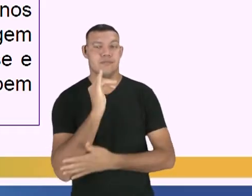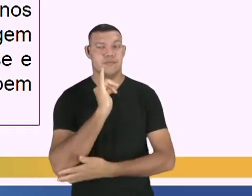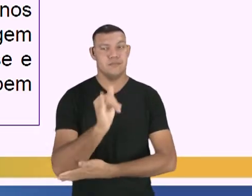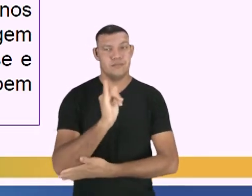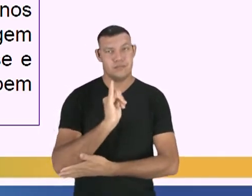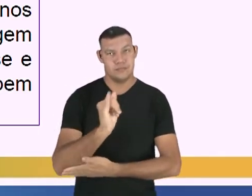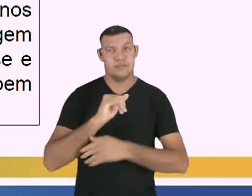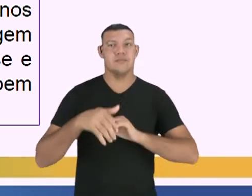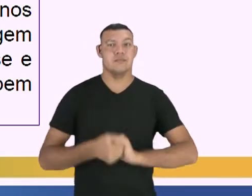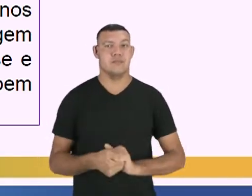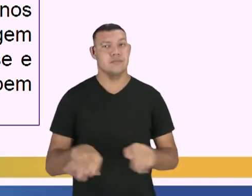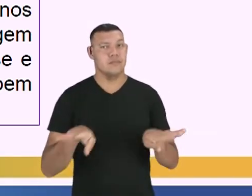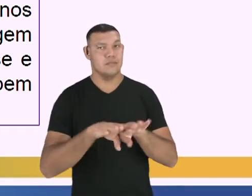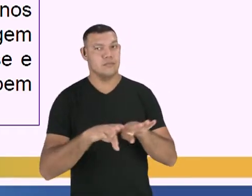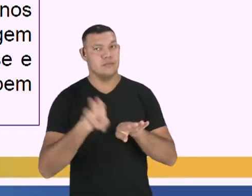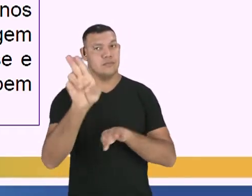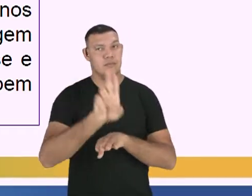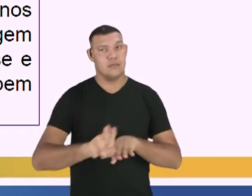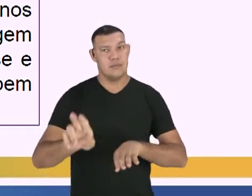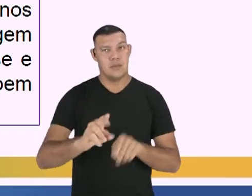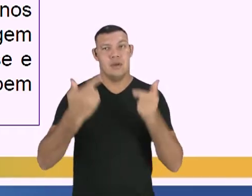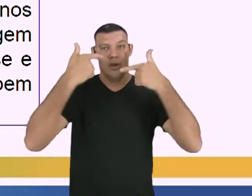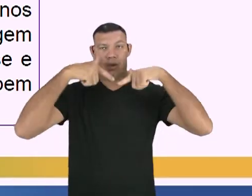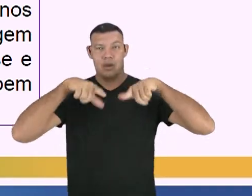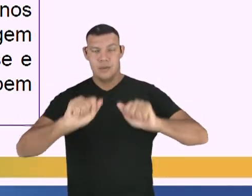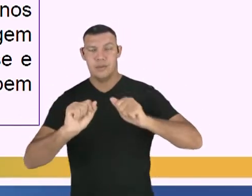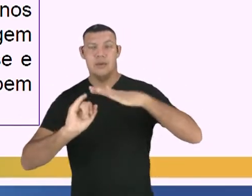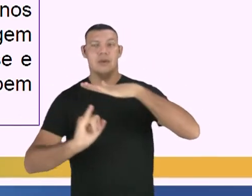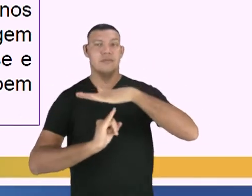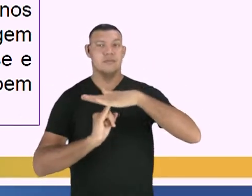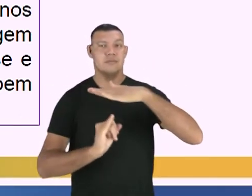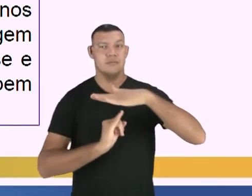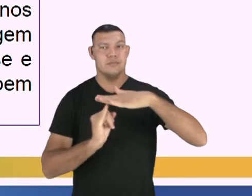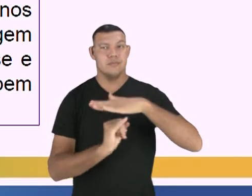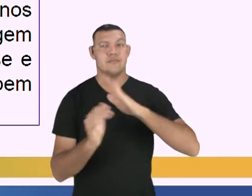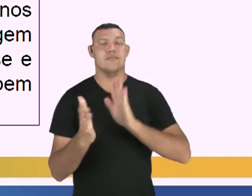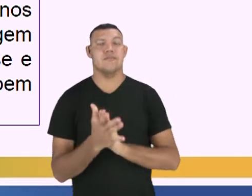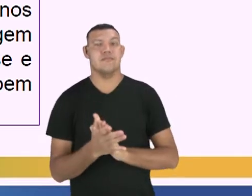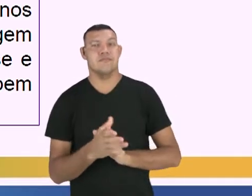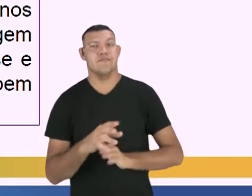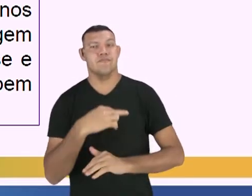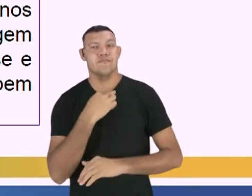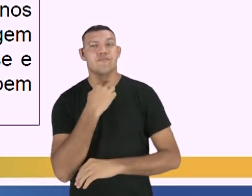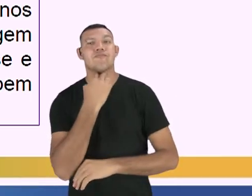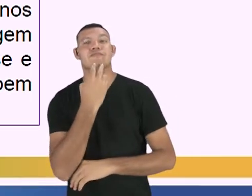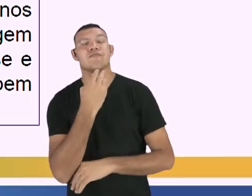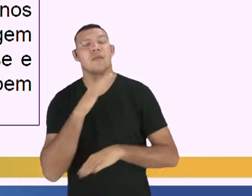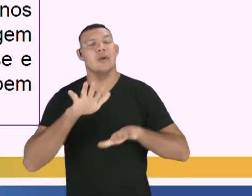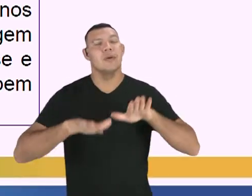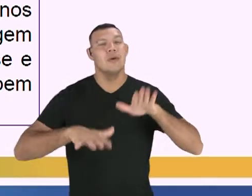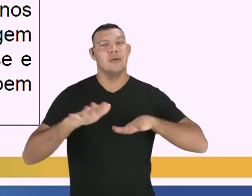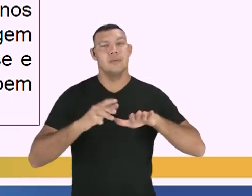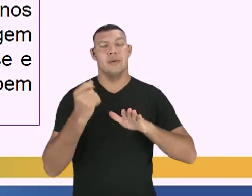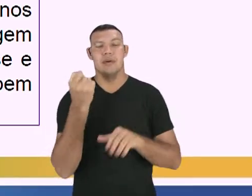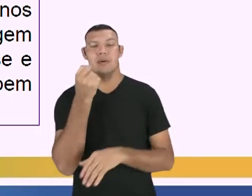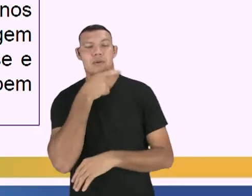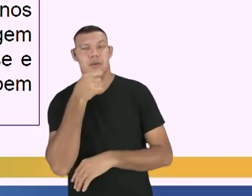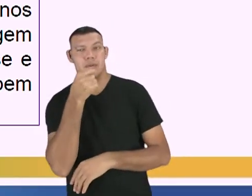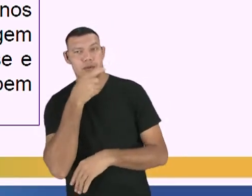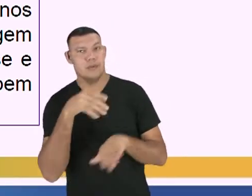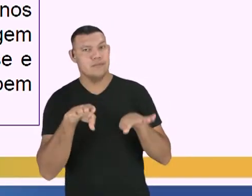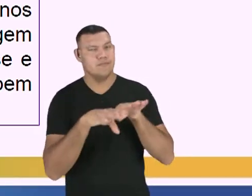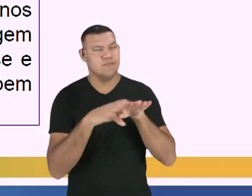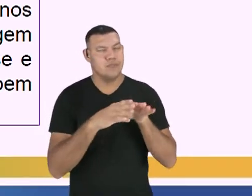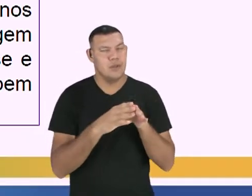Utilizamos também uma linguagem de modo mais informal e um tom leve, criando humor ou suspense